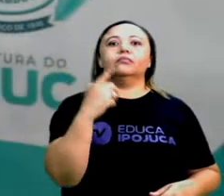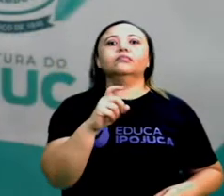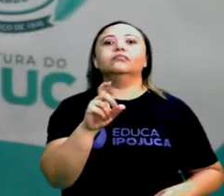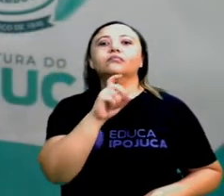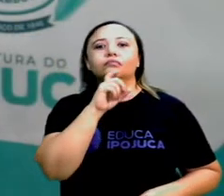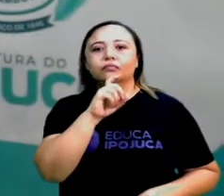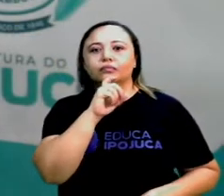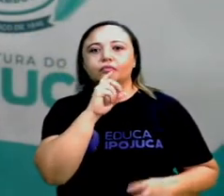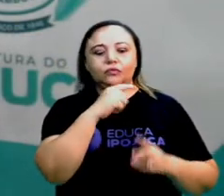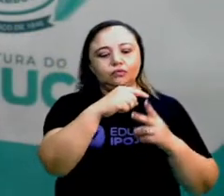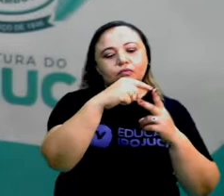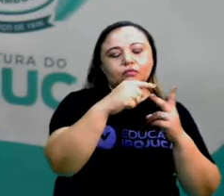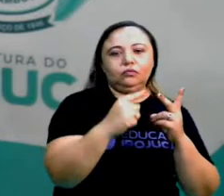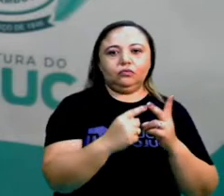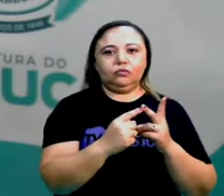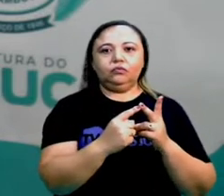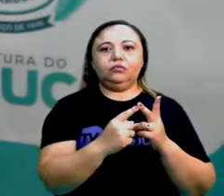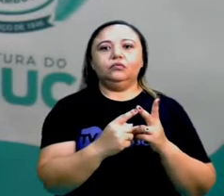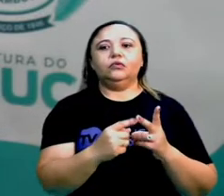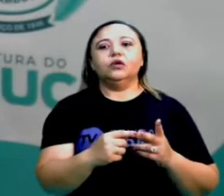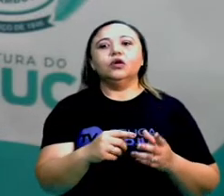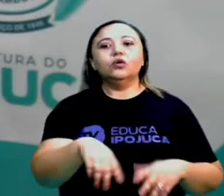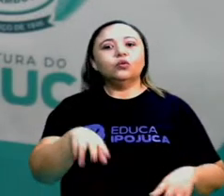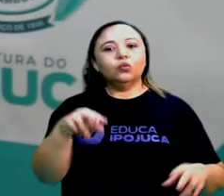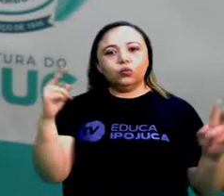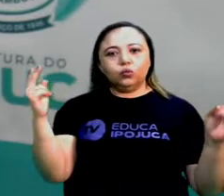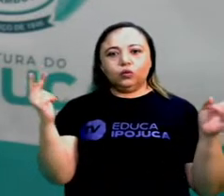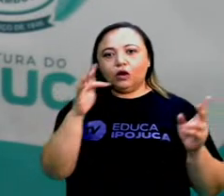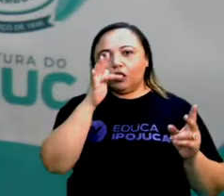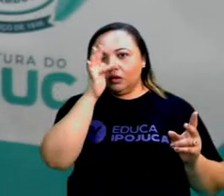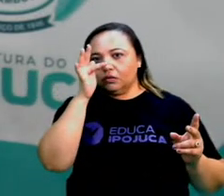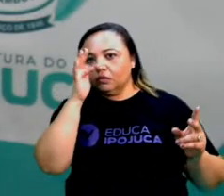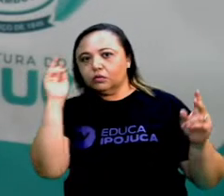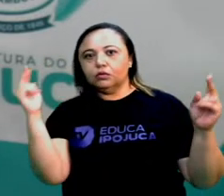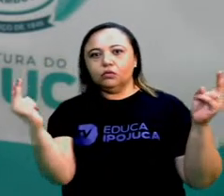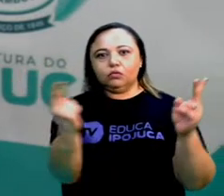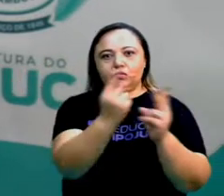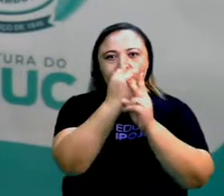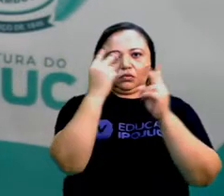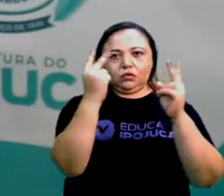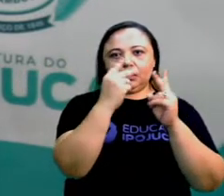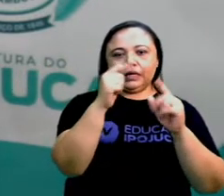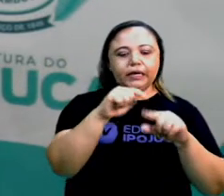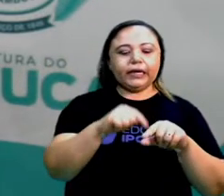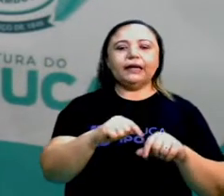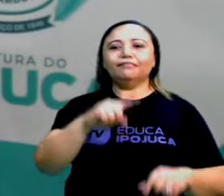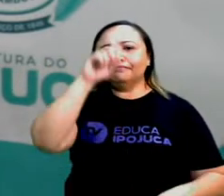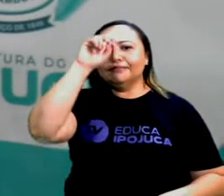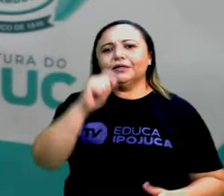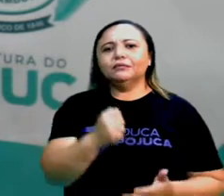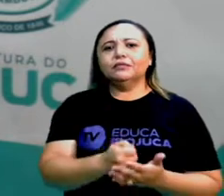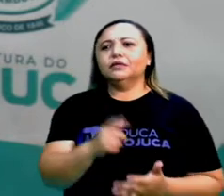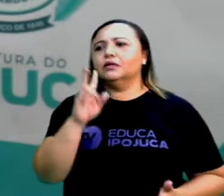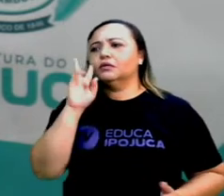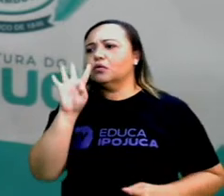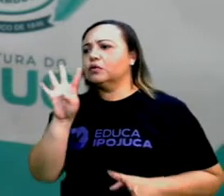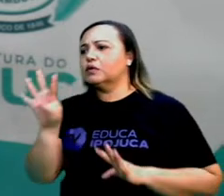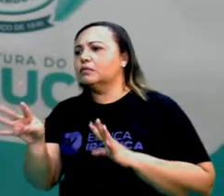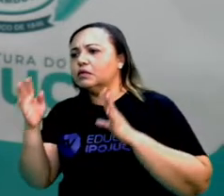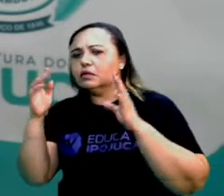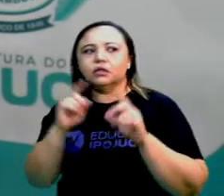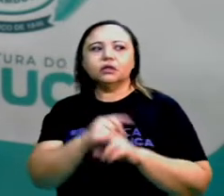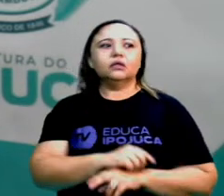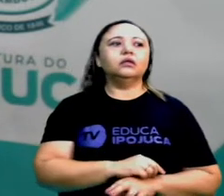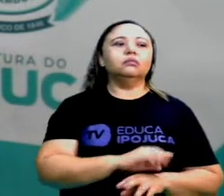em alguns países, elas não têm essas definições como algumas cidades ou alguns estados têm, né?